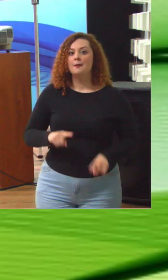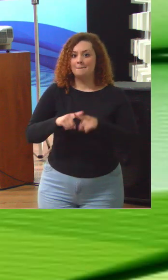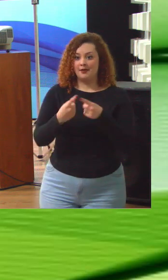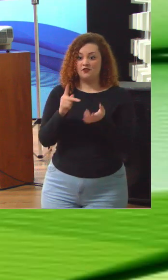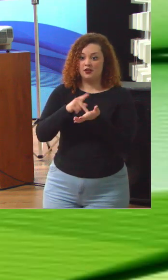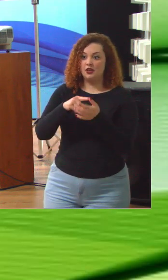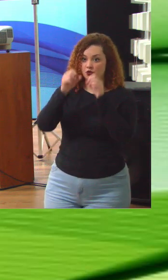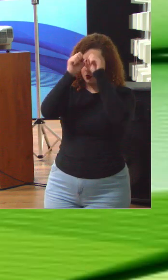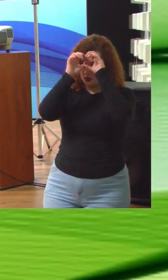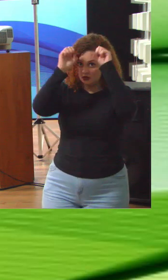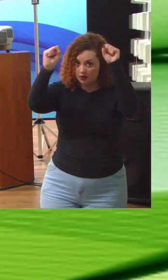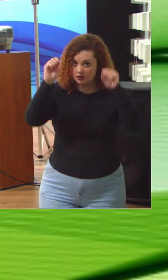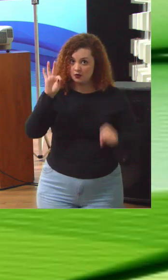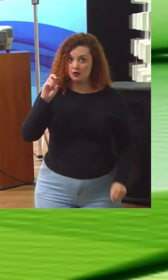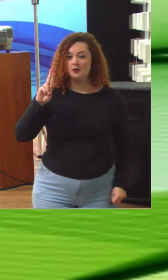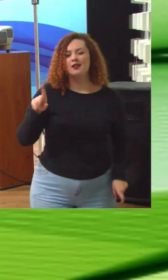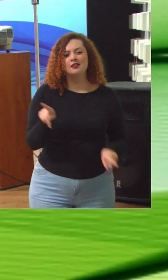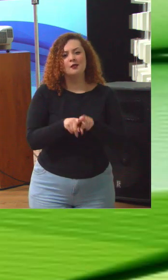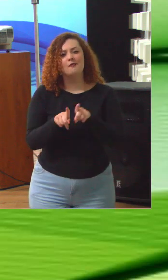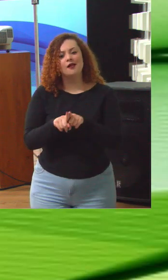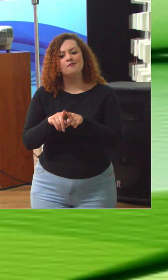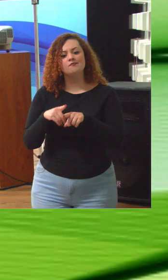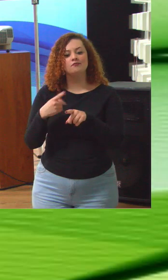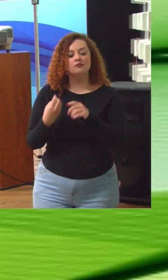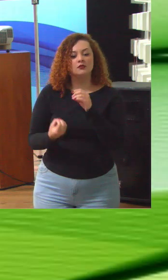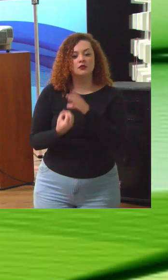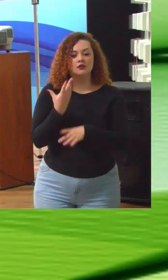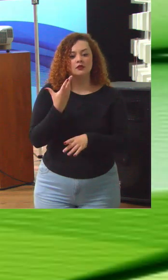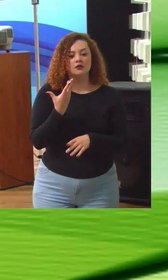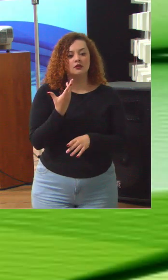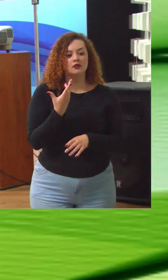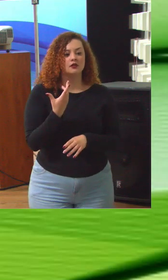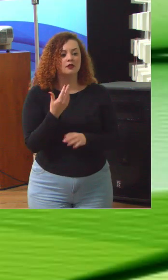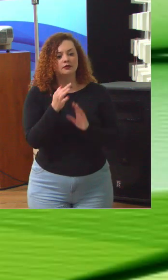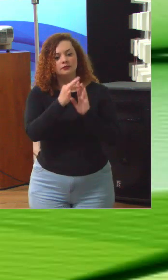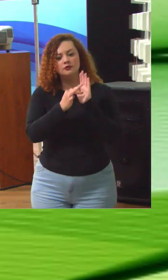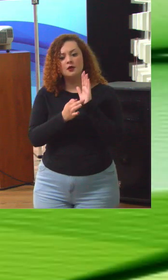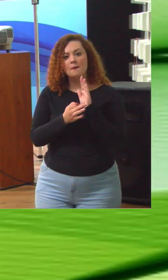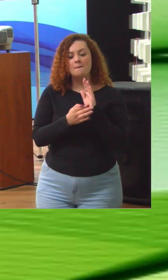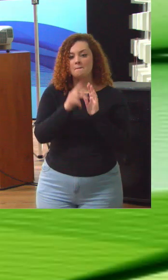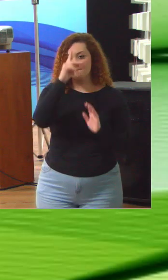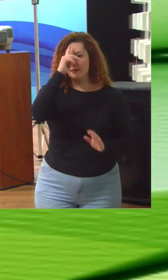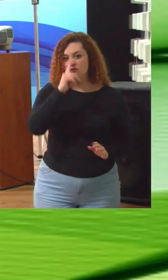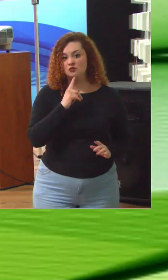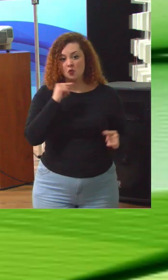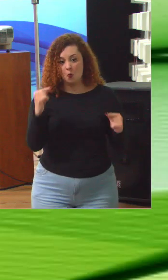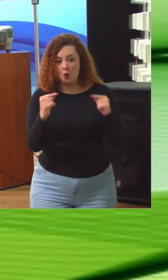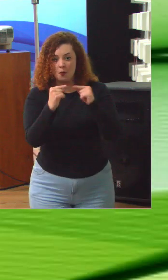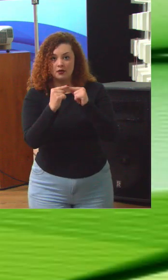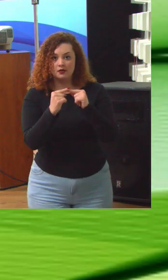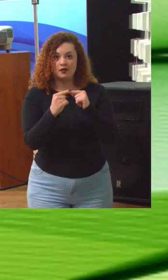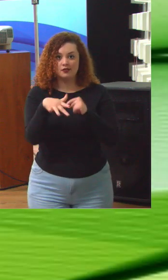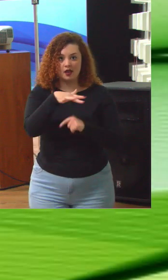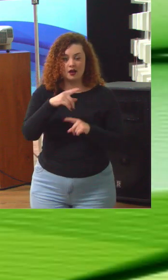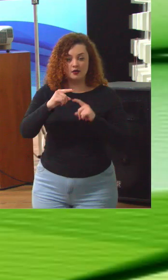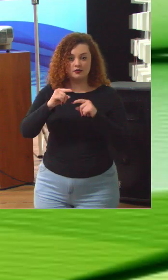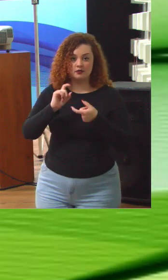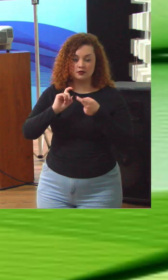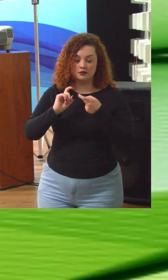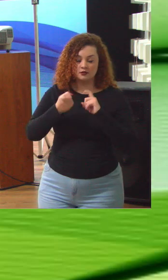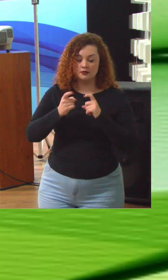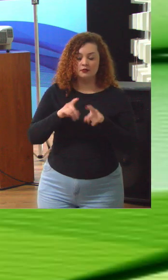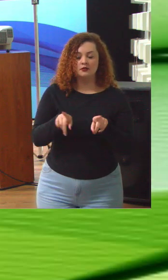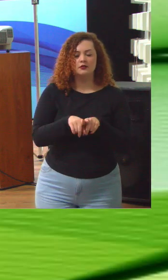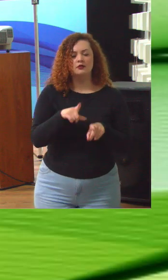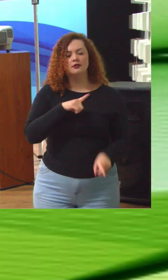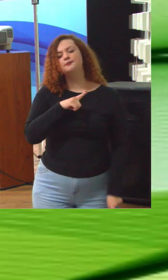desenvolvendo também a possibilidade de ter questionários personalizados por segmento da administração. Nós temos procedimentos